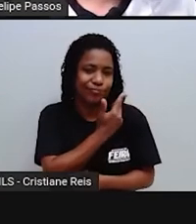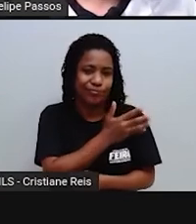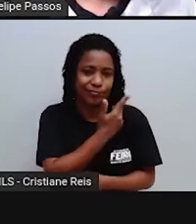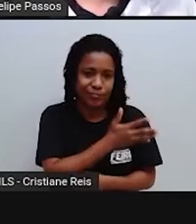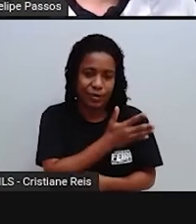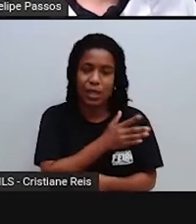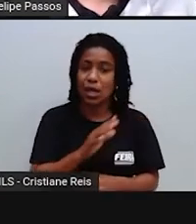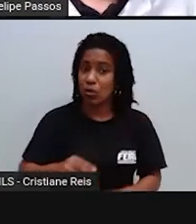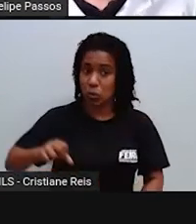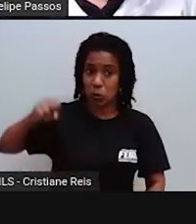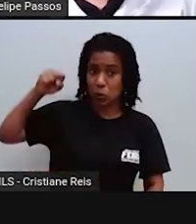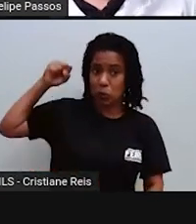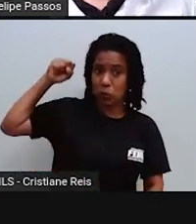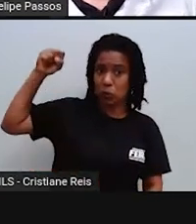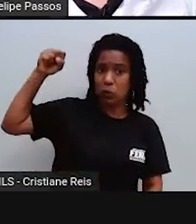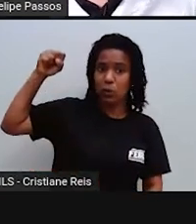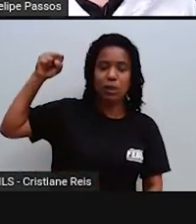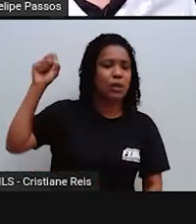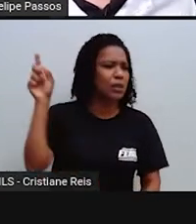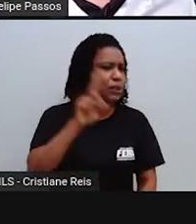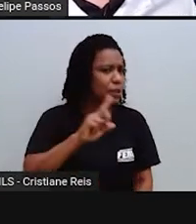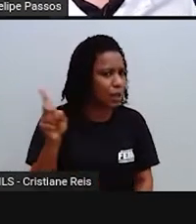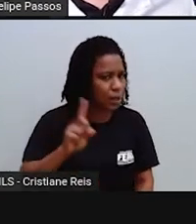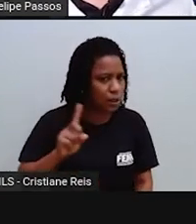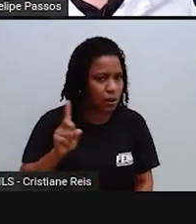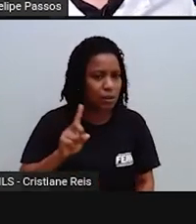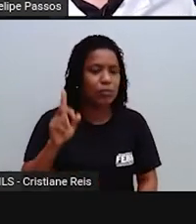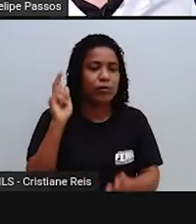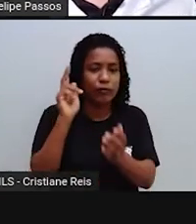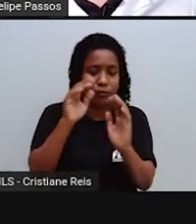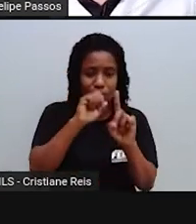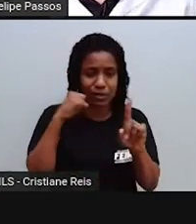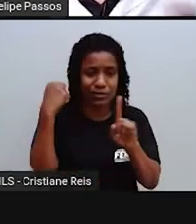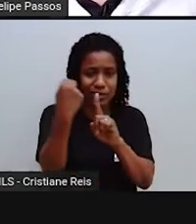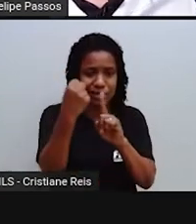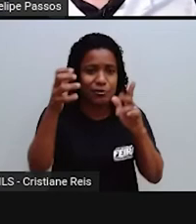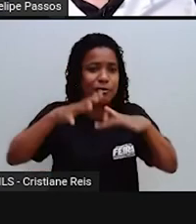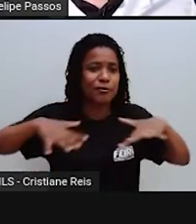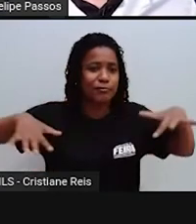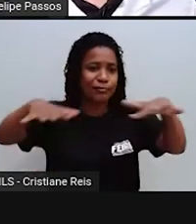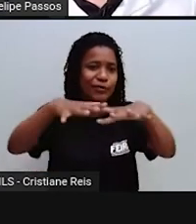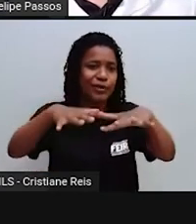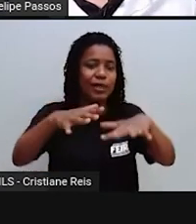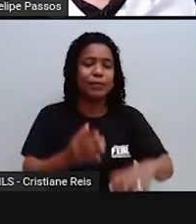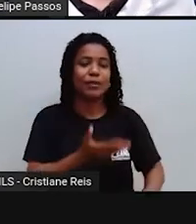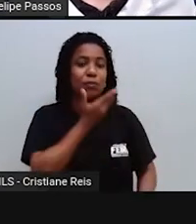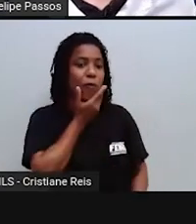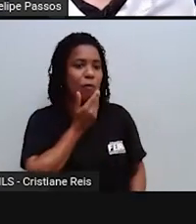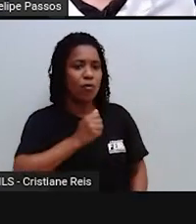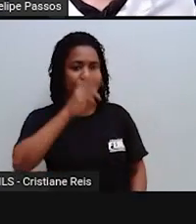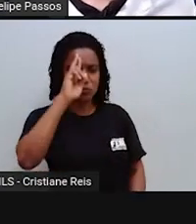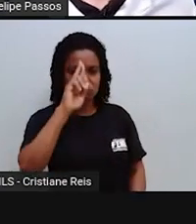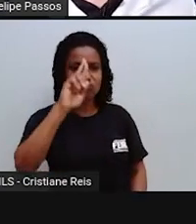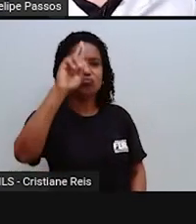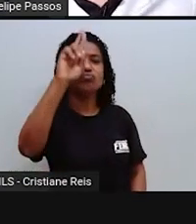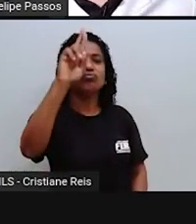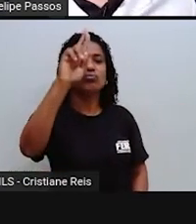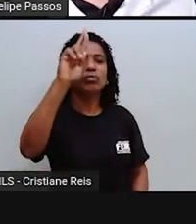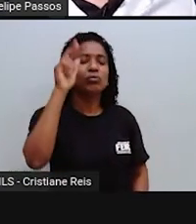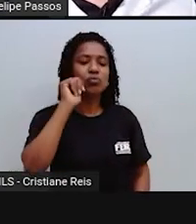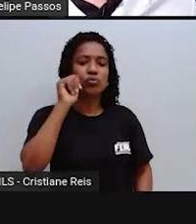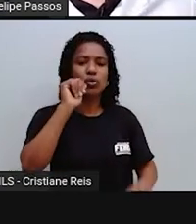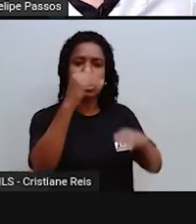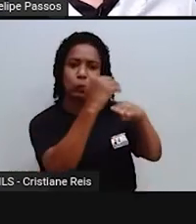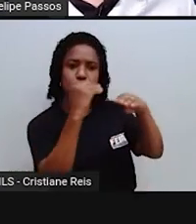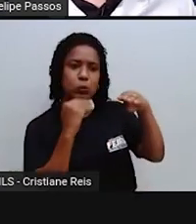política que não, tá, gente? é a realidade, é só a gente avaliar os fatos, é só a gente observar a sociedade, observar outros países onde as